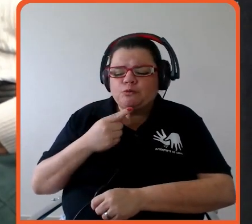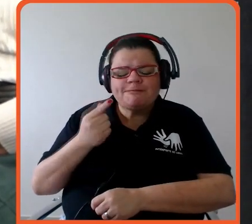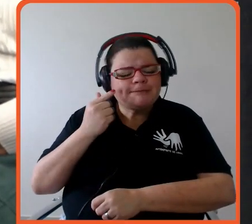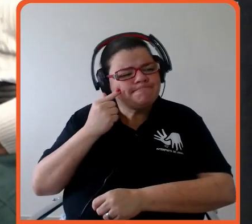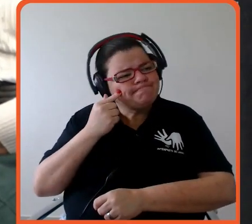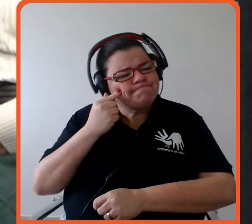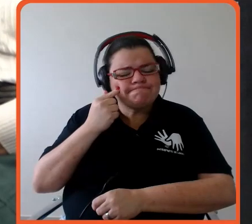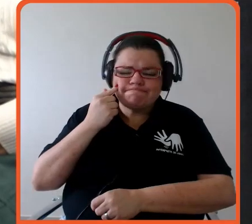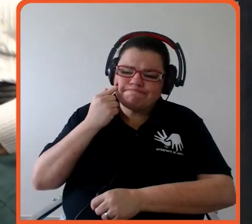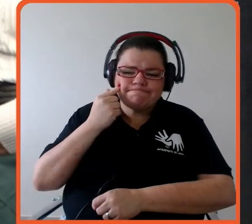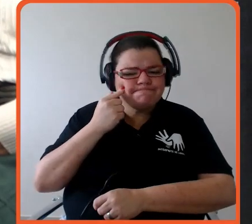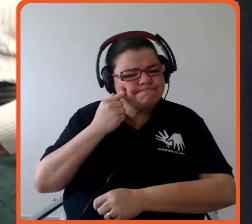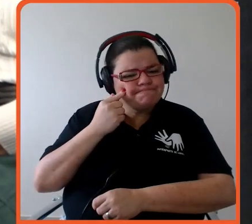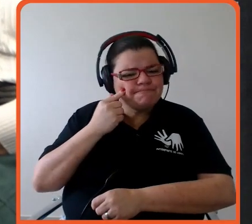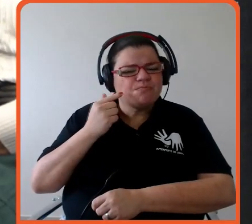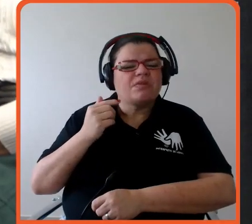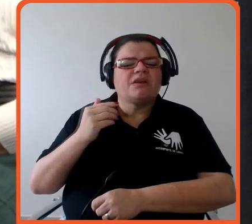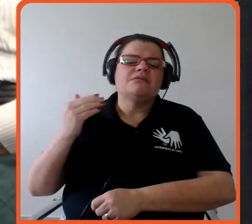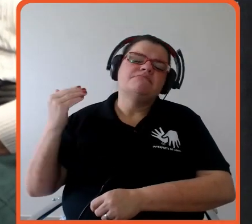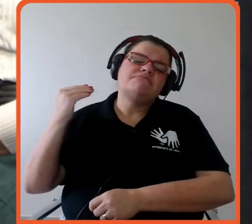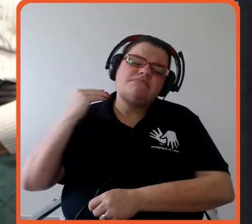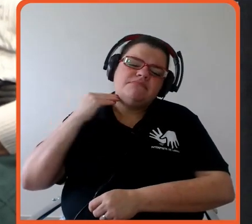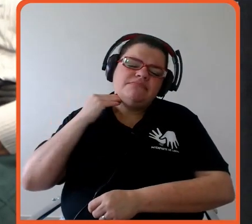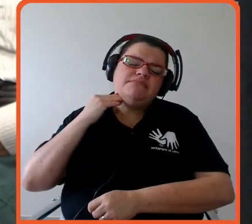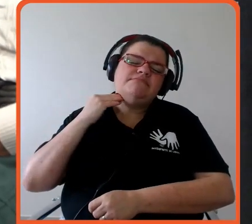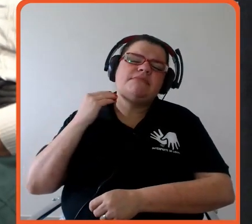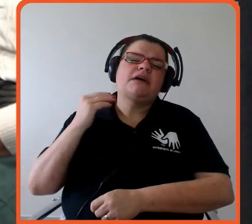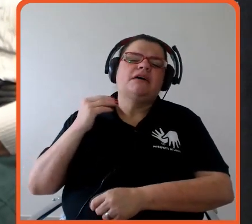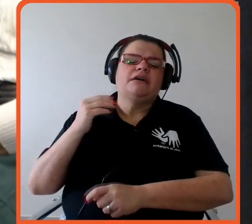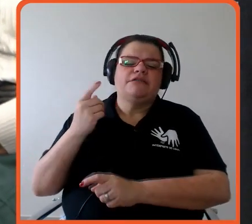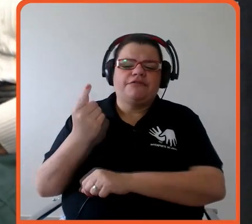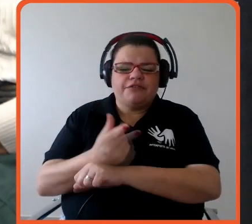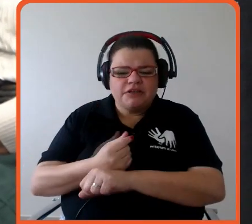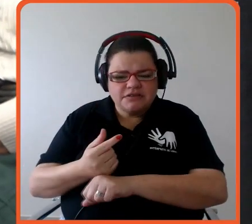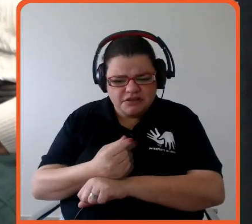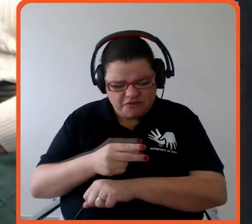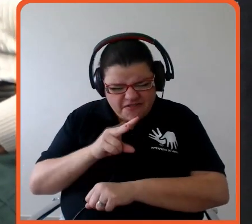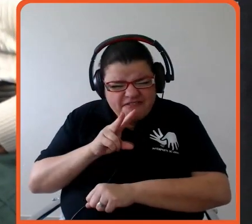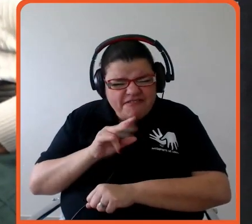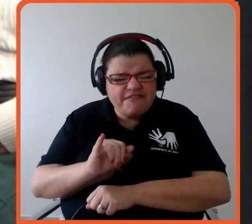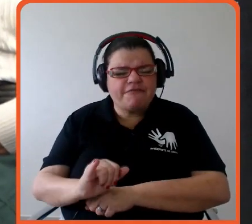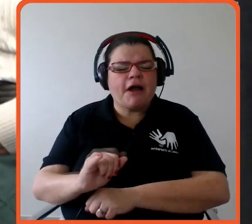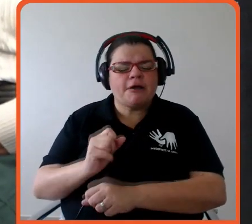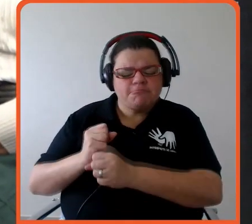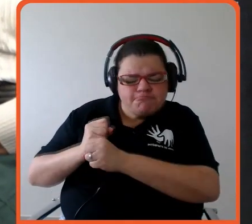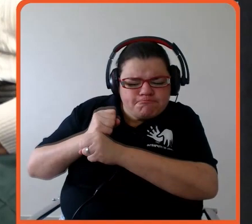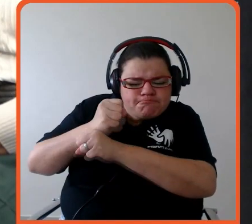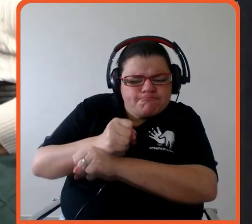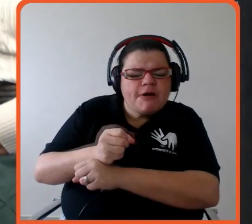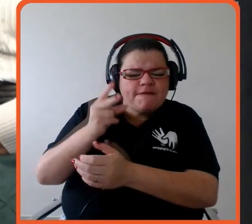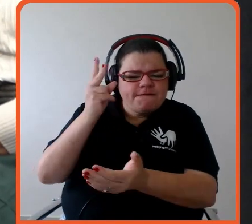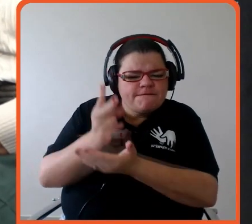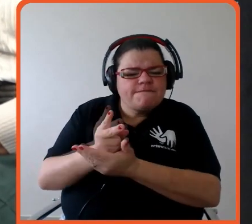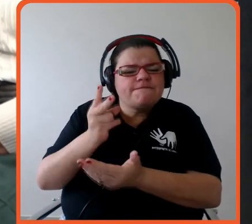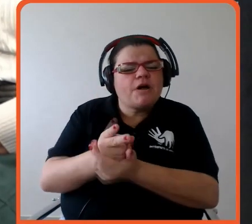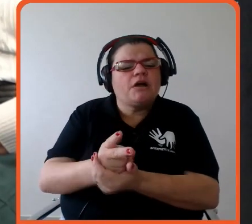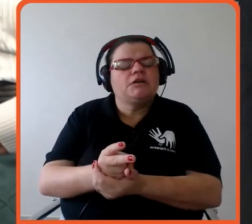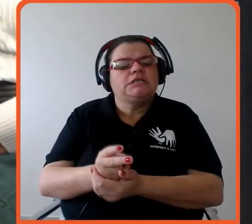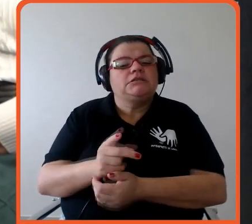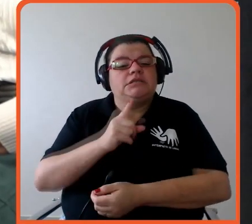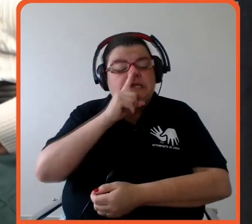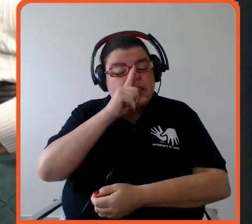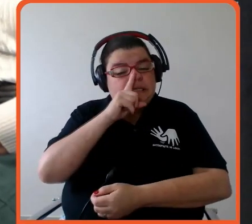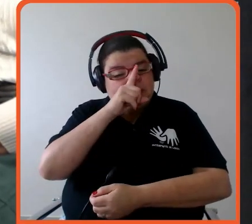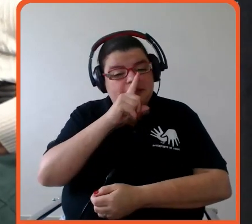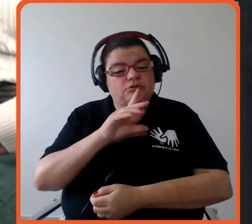continuar botando pressão se de fato internalizou precificou esses riscos de carbono o que a